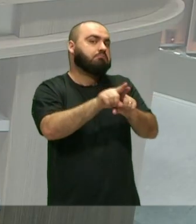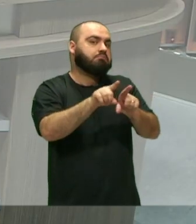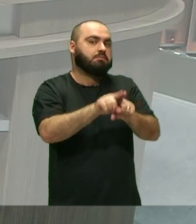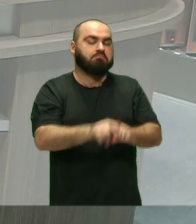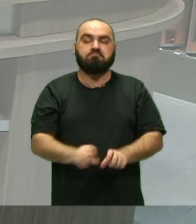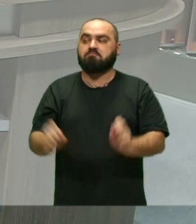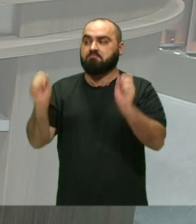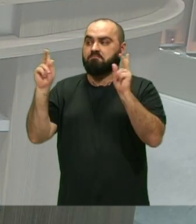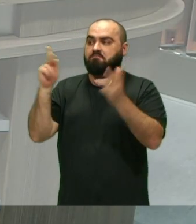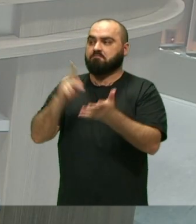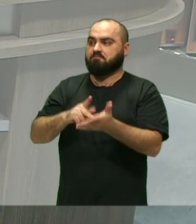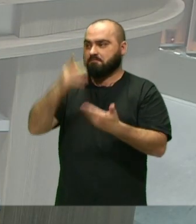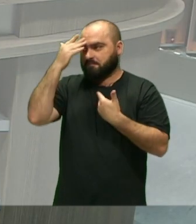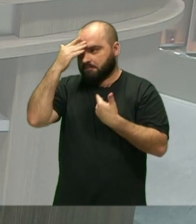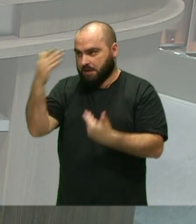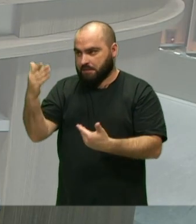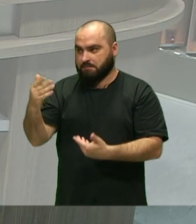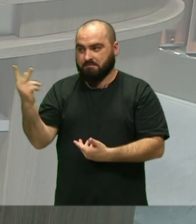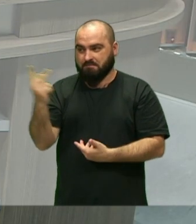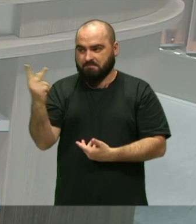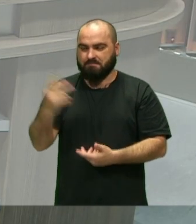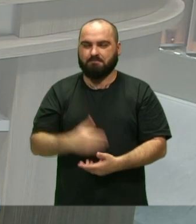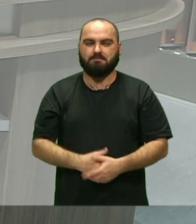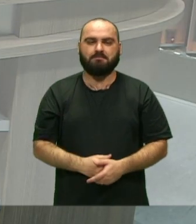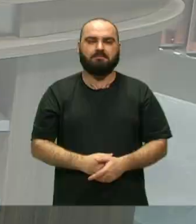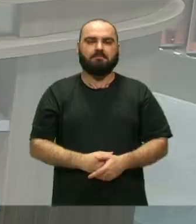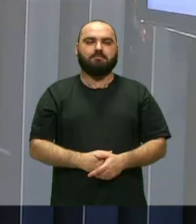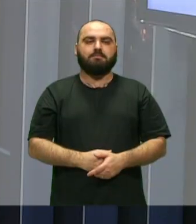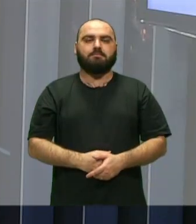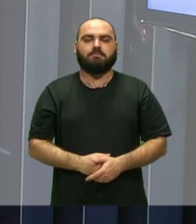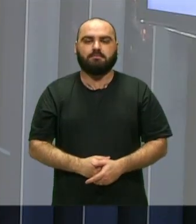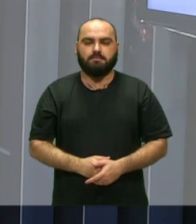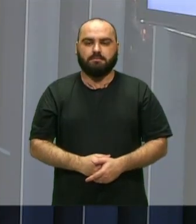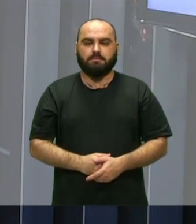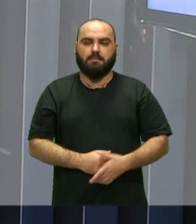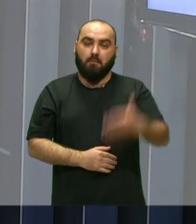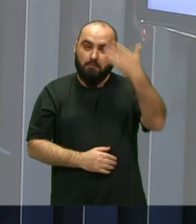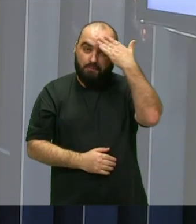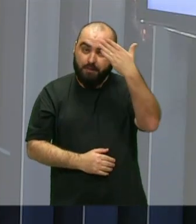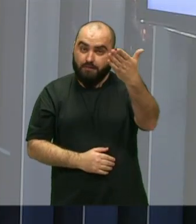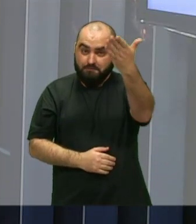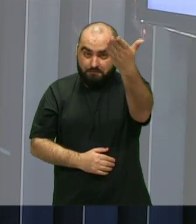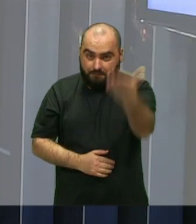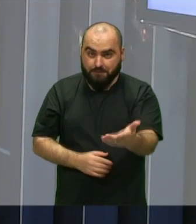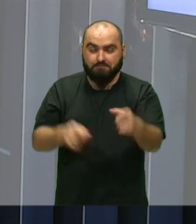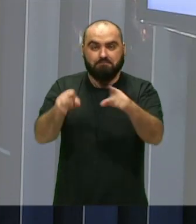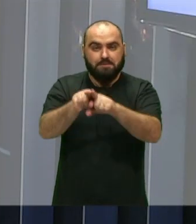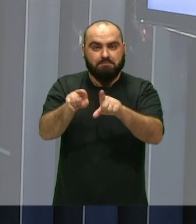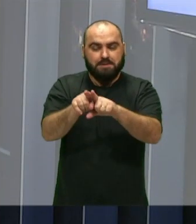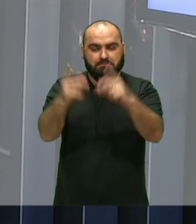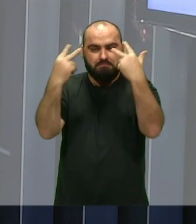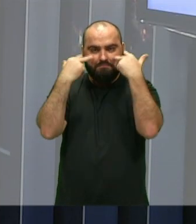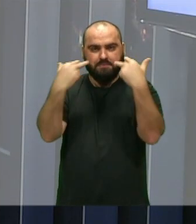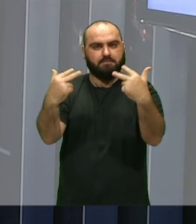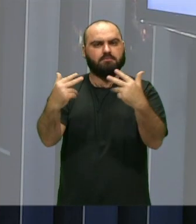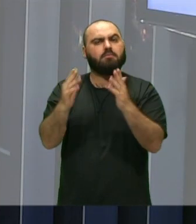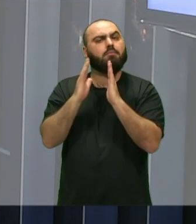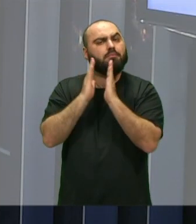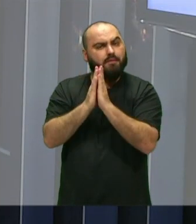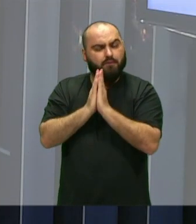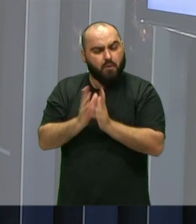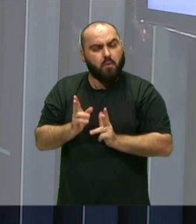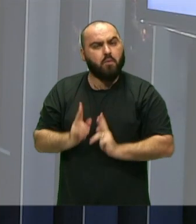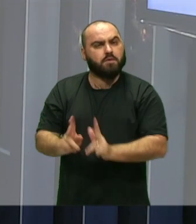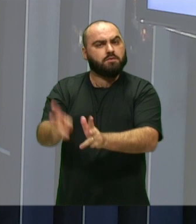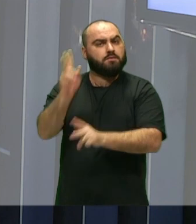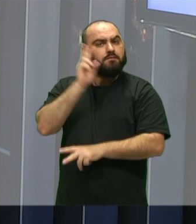certeza obrigada obrigada obrigada obrigada obrigada também a você que nos acompanha continue assistindo a nossa